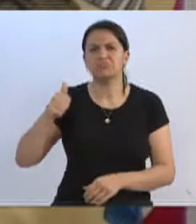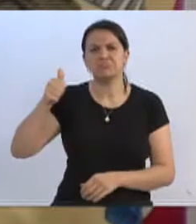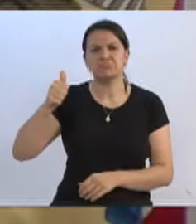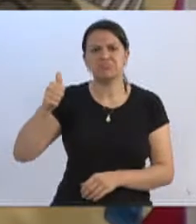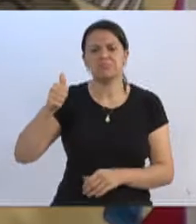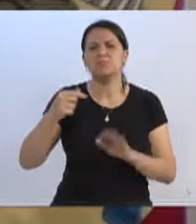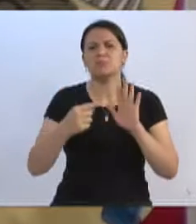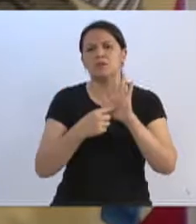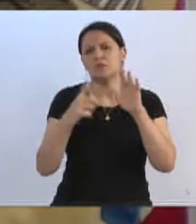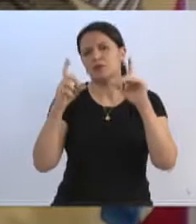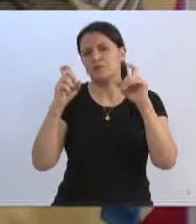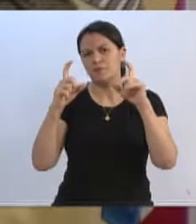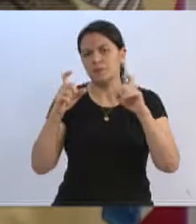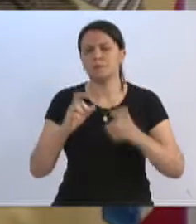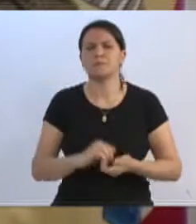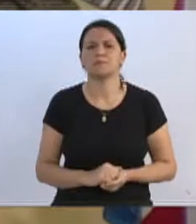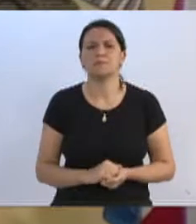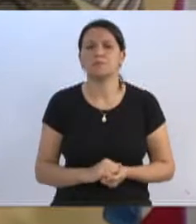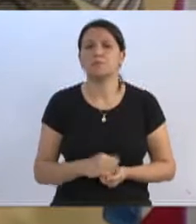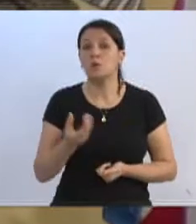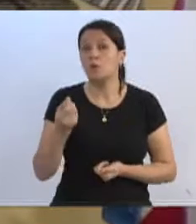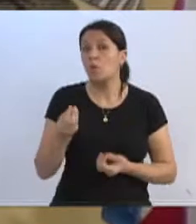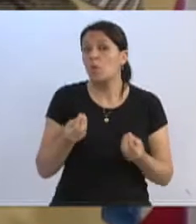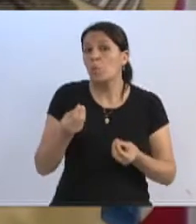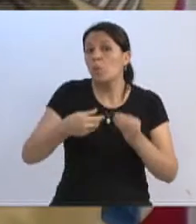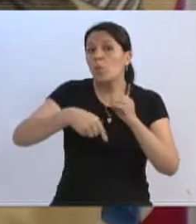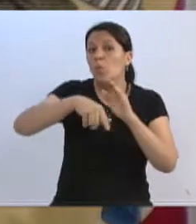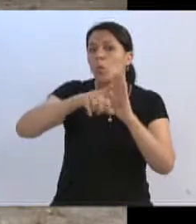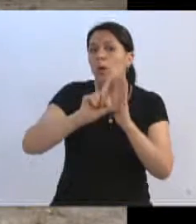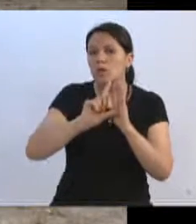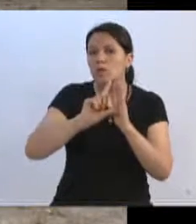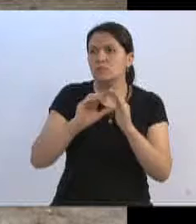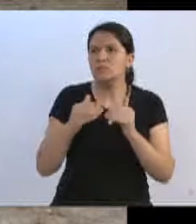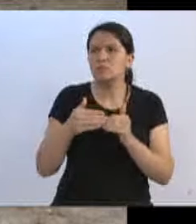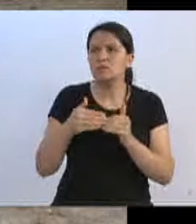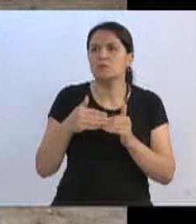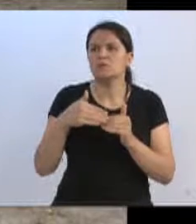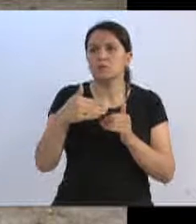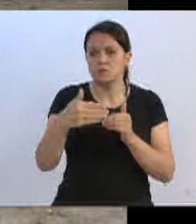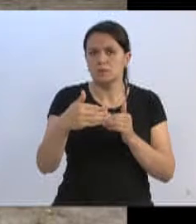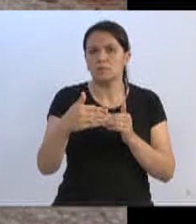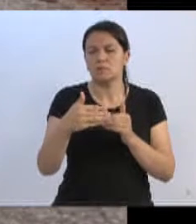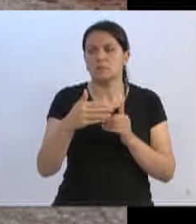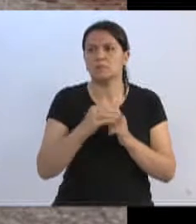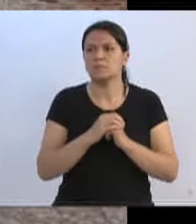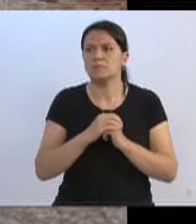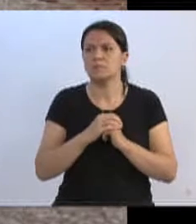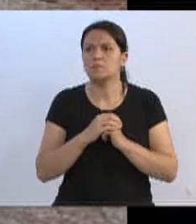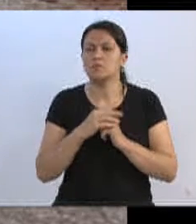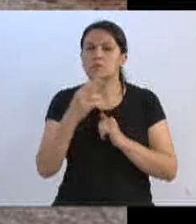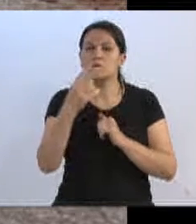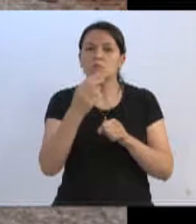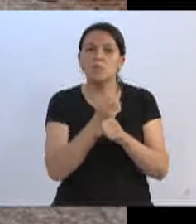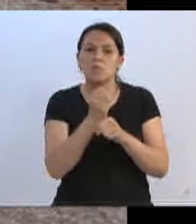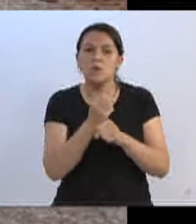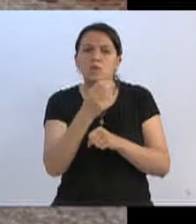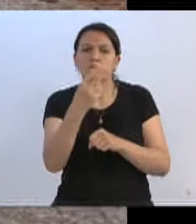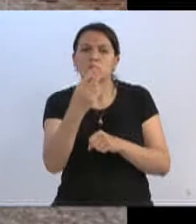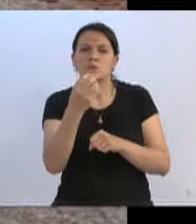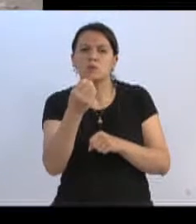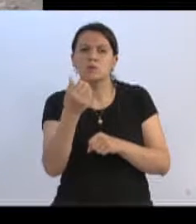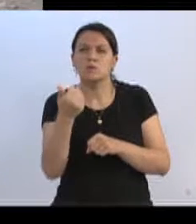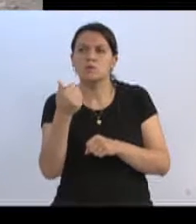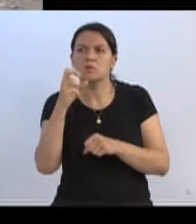algumas fotos ali, de como era antes, já na sequência, inclusive, isso em 2015, por exemplo, lá com a